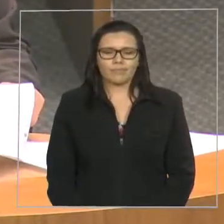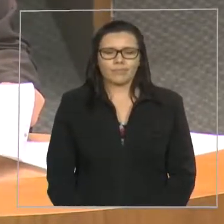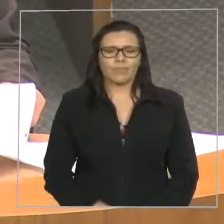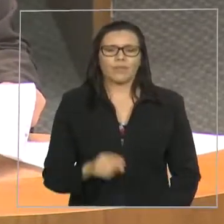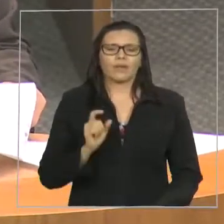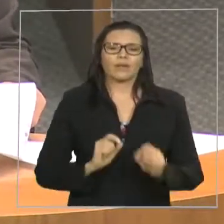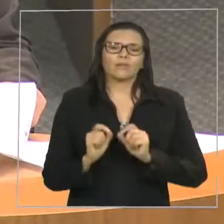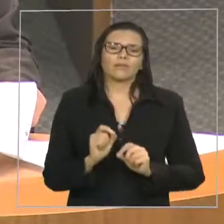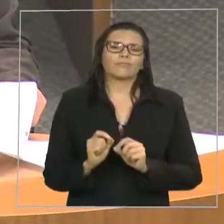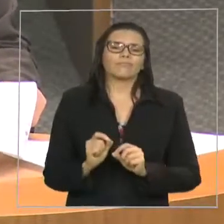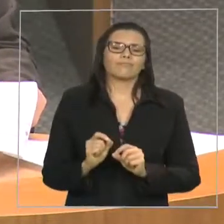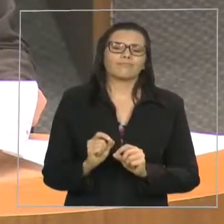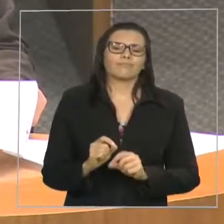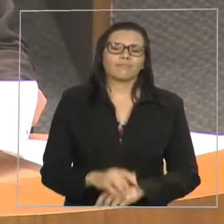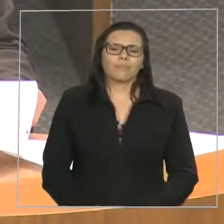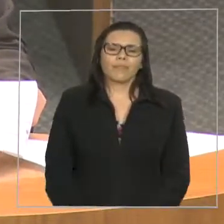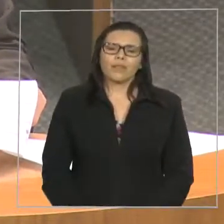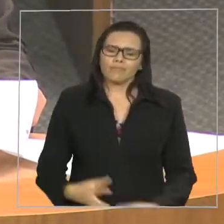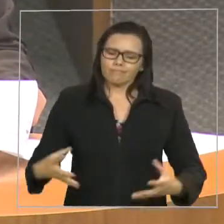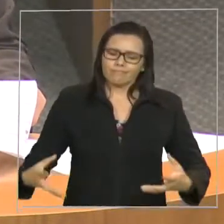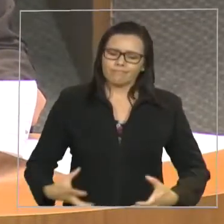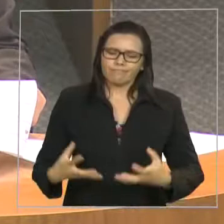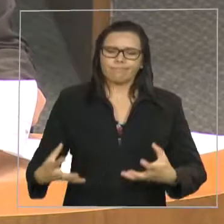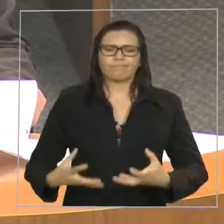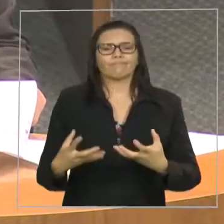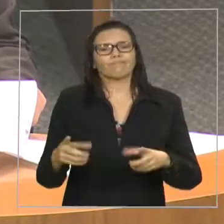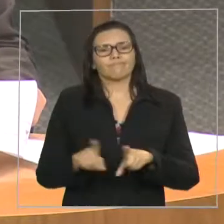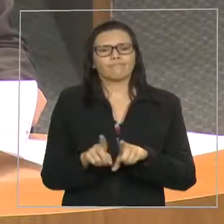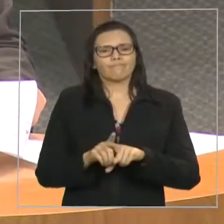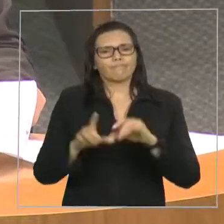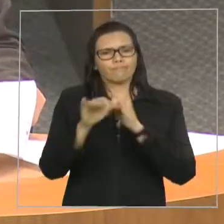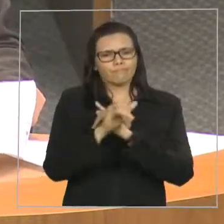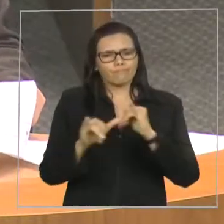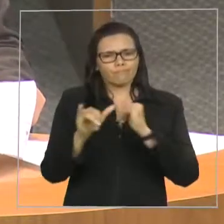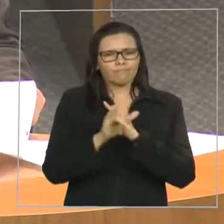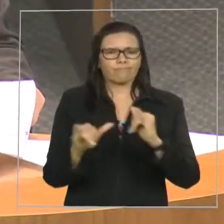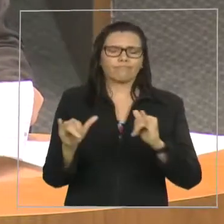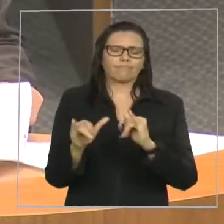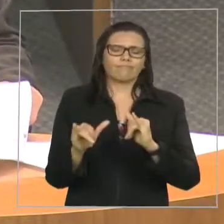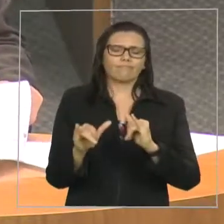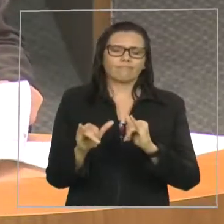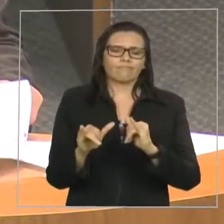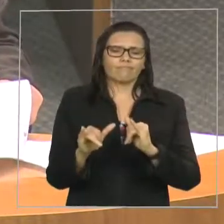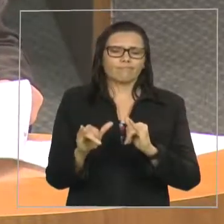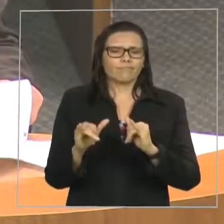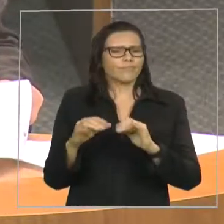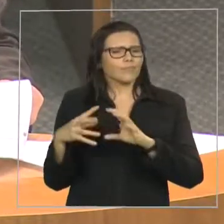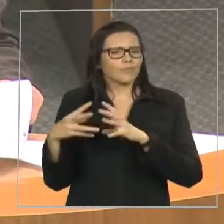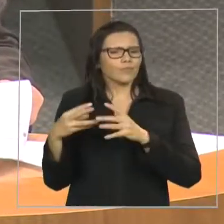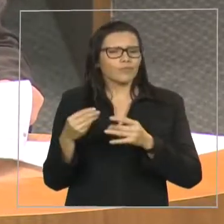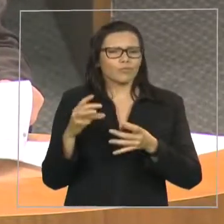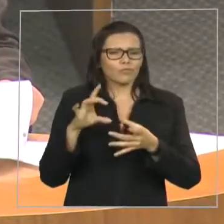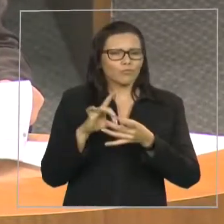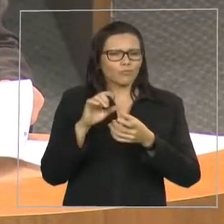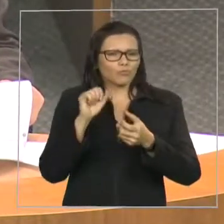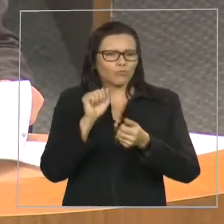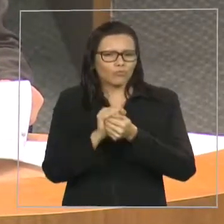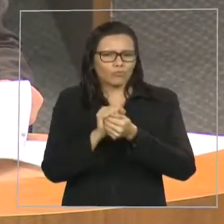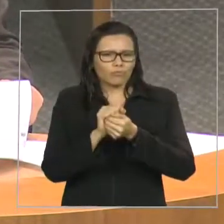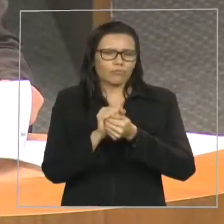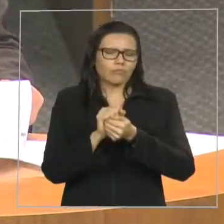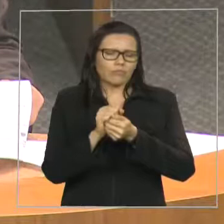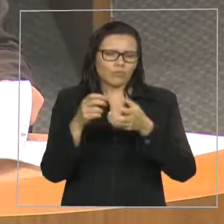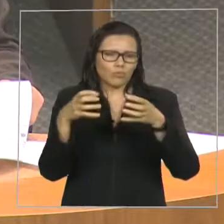fomentar, passar informações, unindo forças para motivar mais e mais